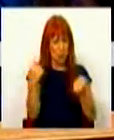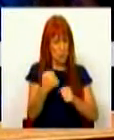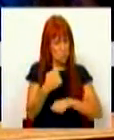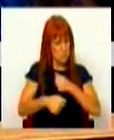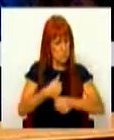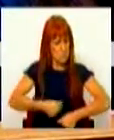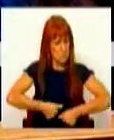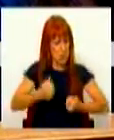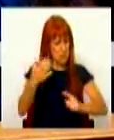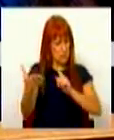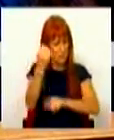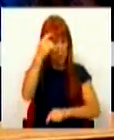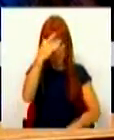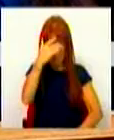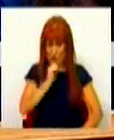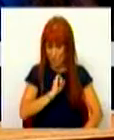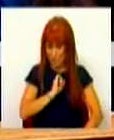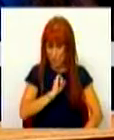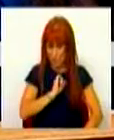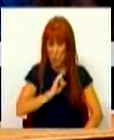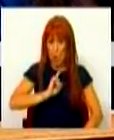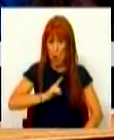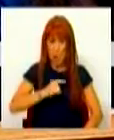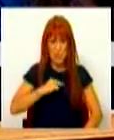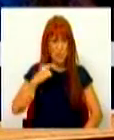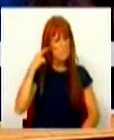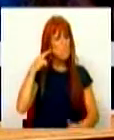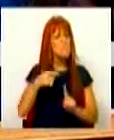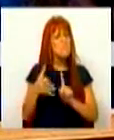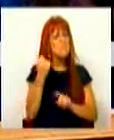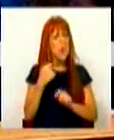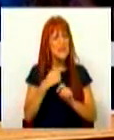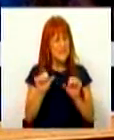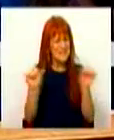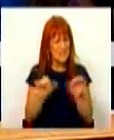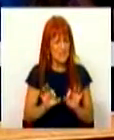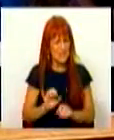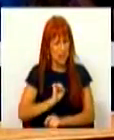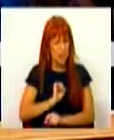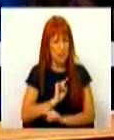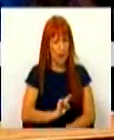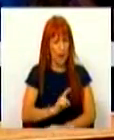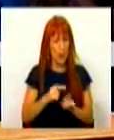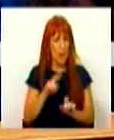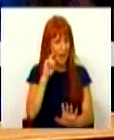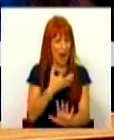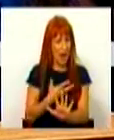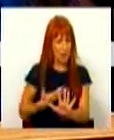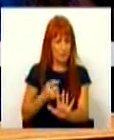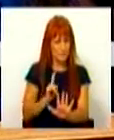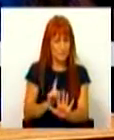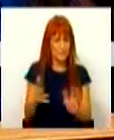eficazes. A meu ver, aquilo que é mais eficaz para um sistema como o nosso, é preservar,